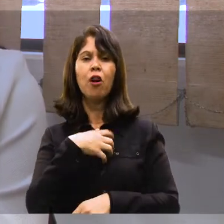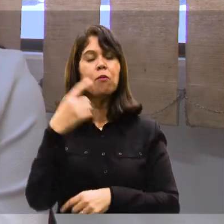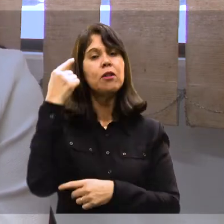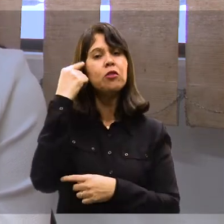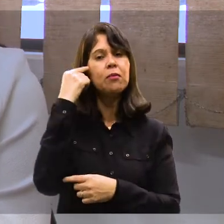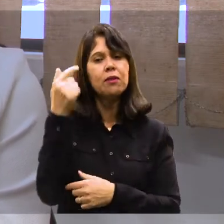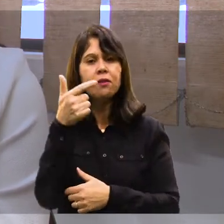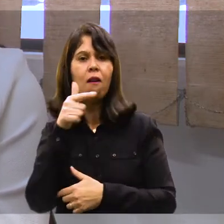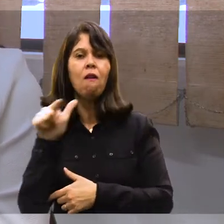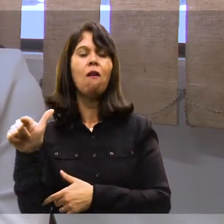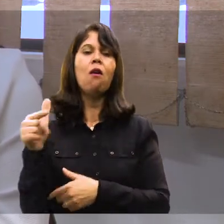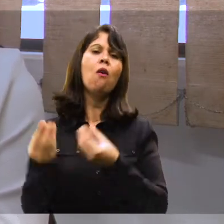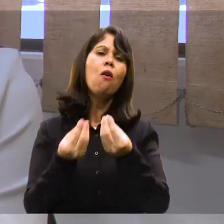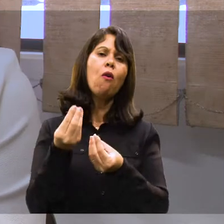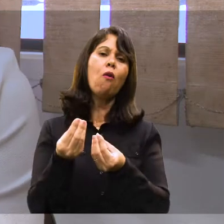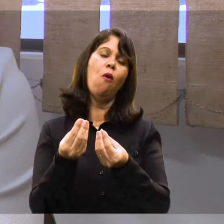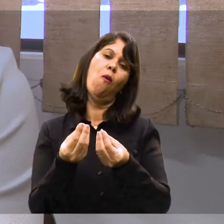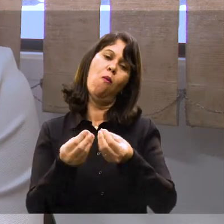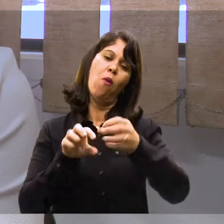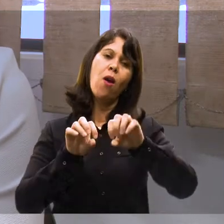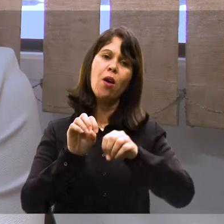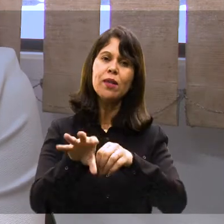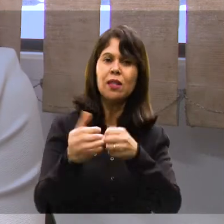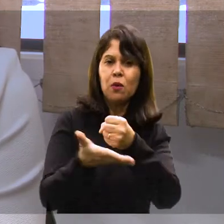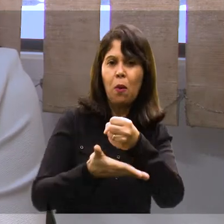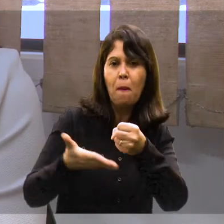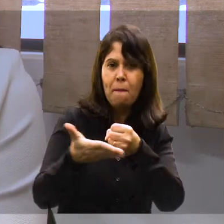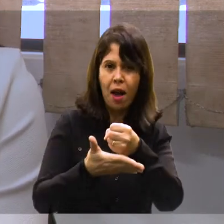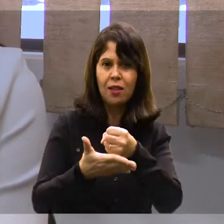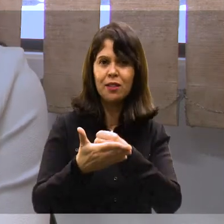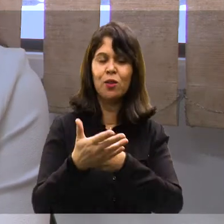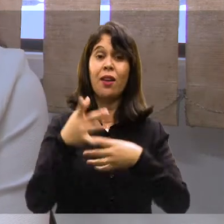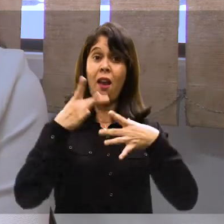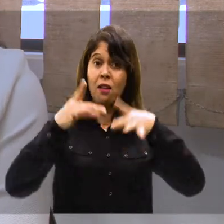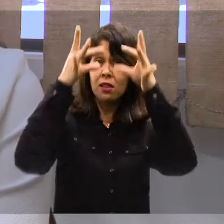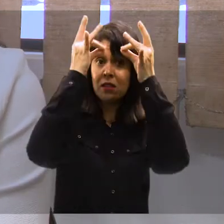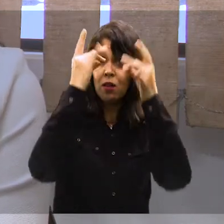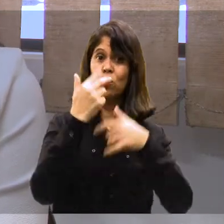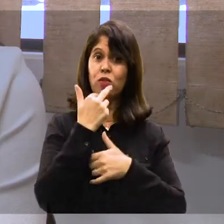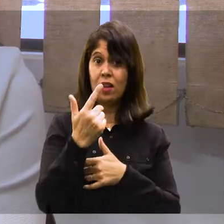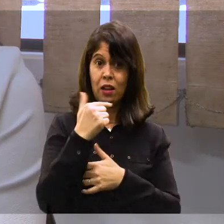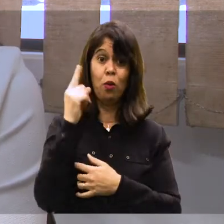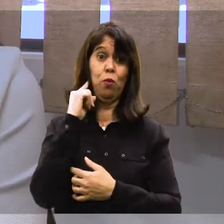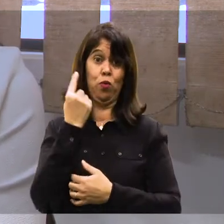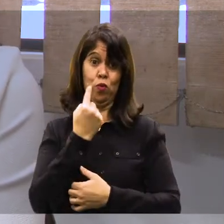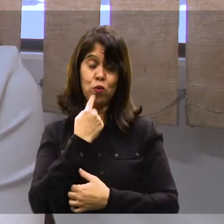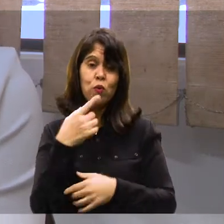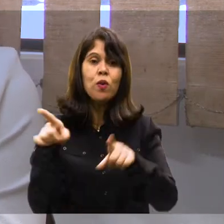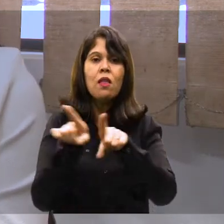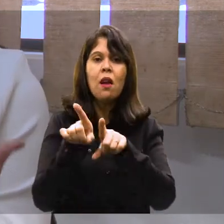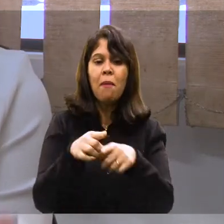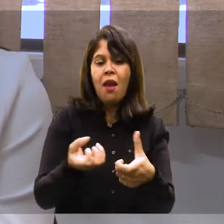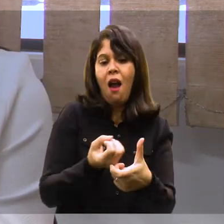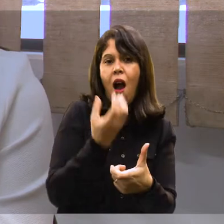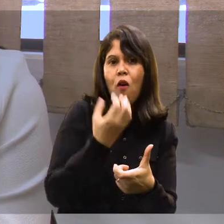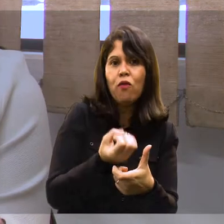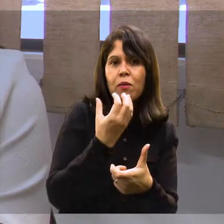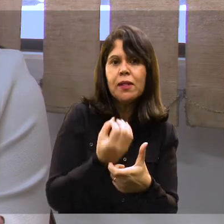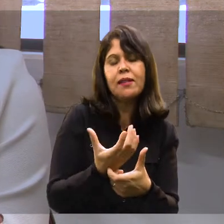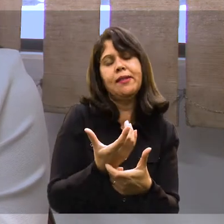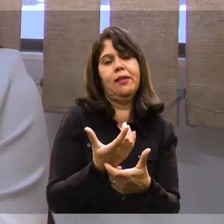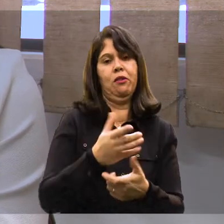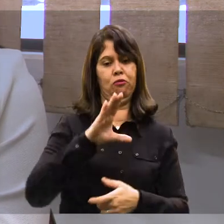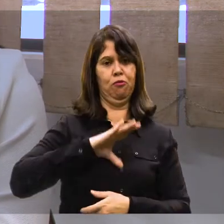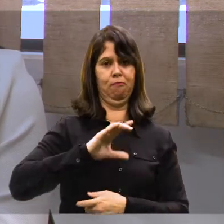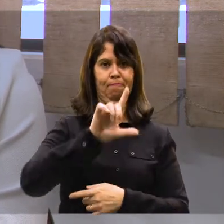repensar o que é essa proposta dos anos iniciais que demanda tanto a aquisição de língua para essas crianças surdas quanto o processo de